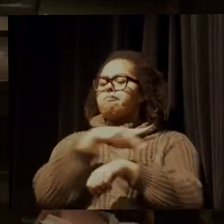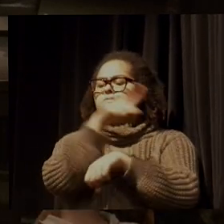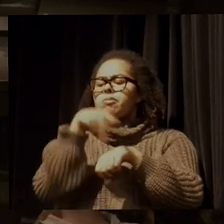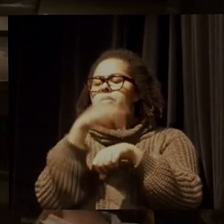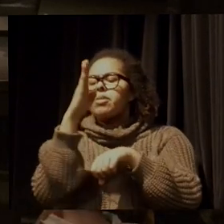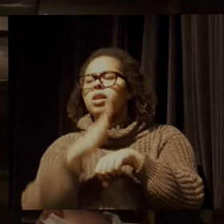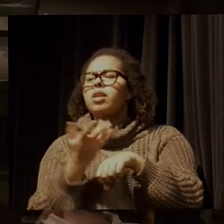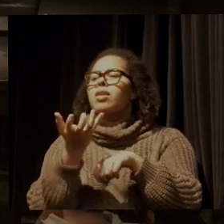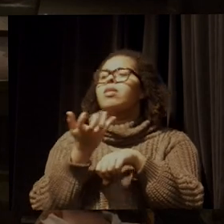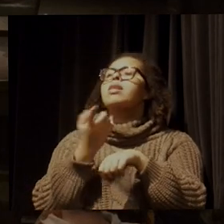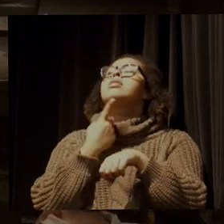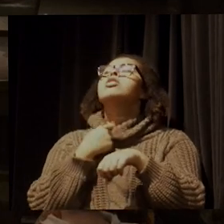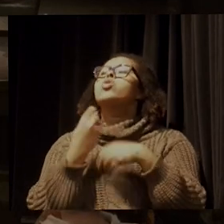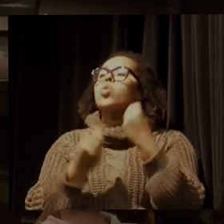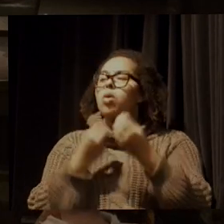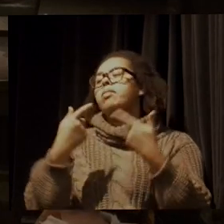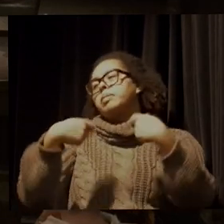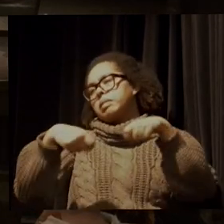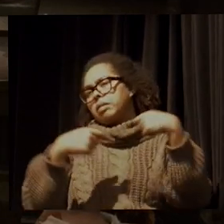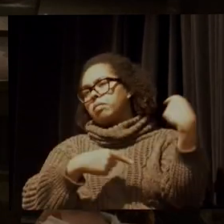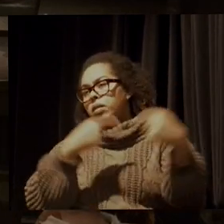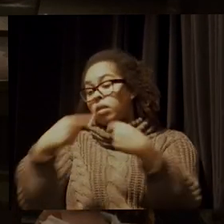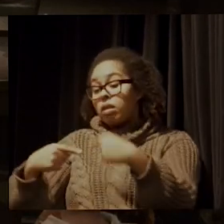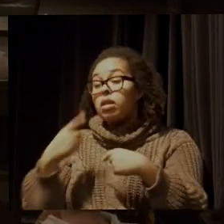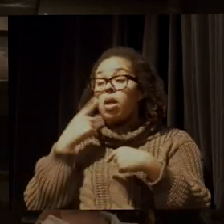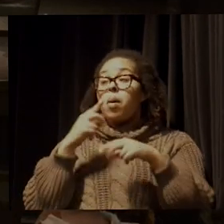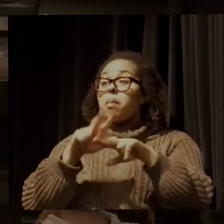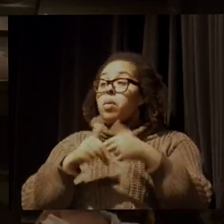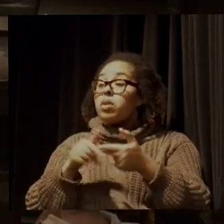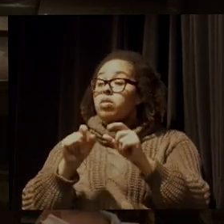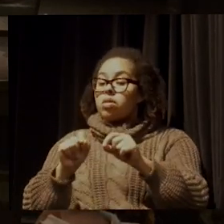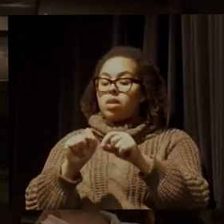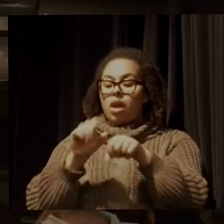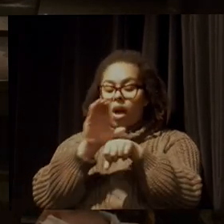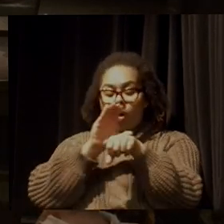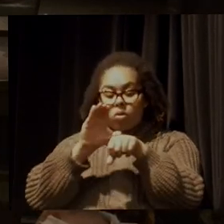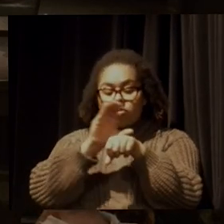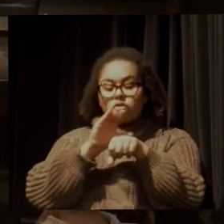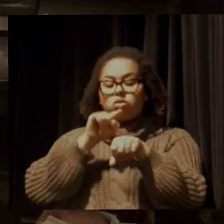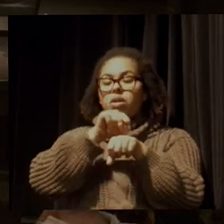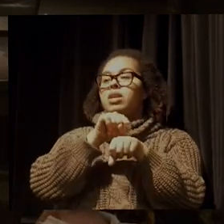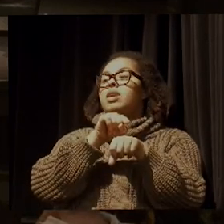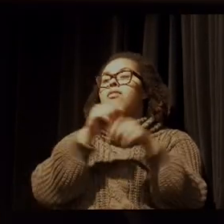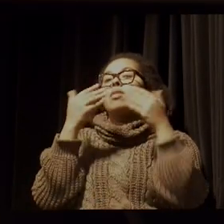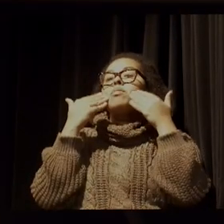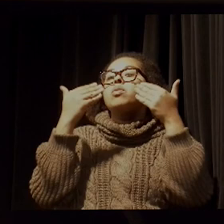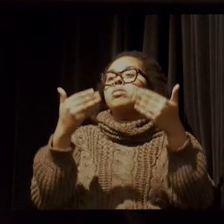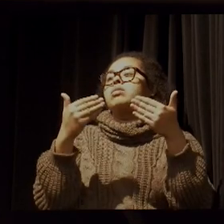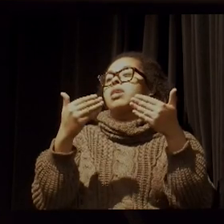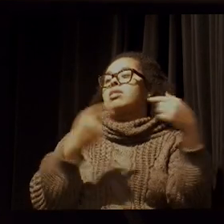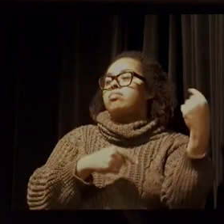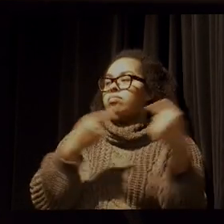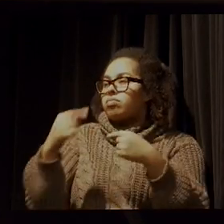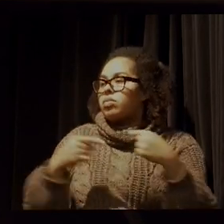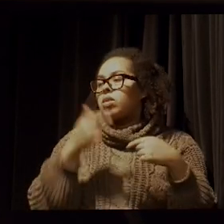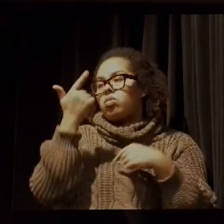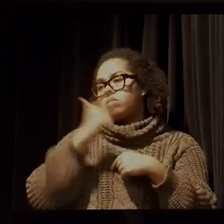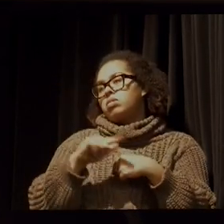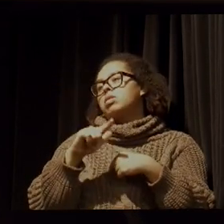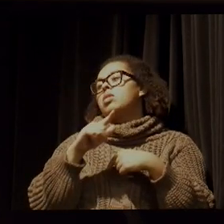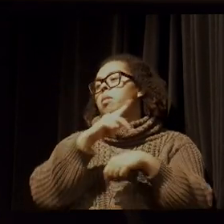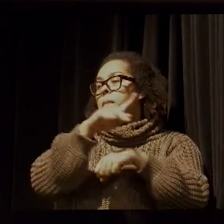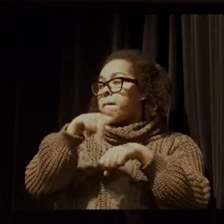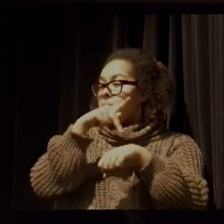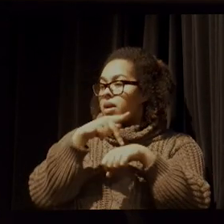e, na verdade, a Constituição, de certa maneira, ela reflete isso. Então, o desafio, na minha opinião, e